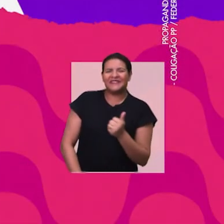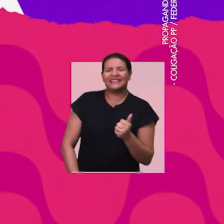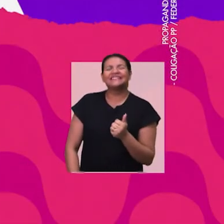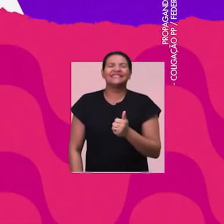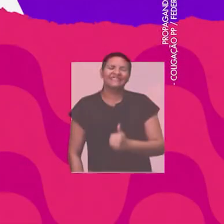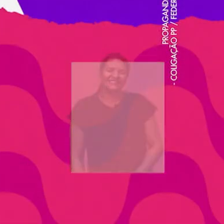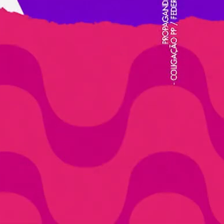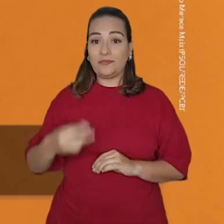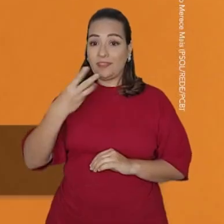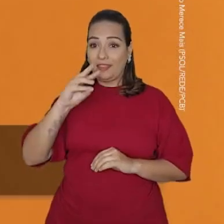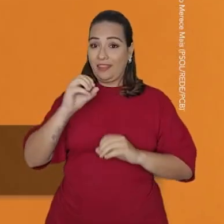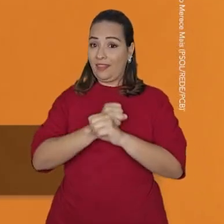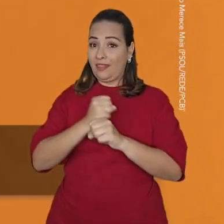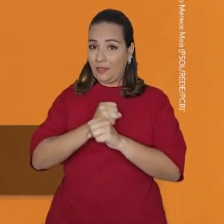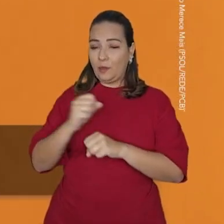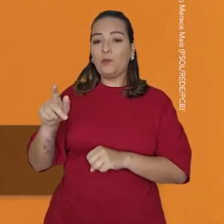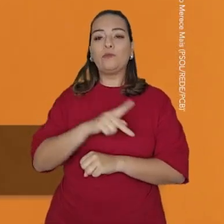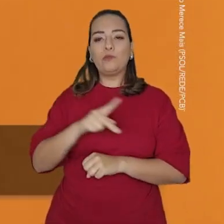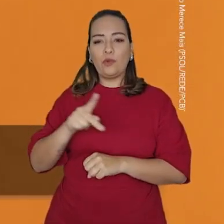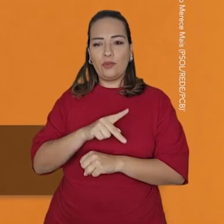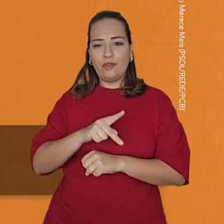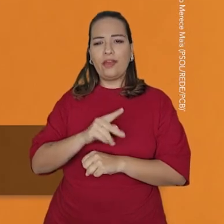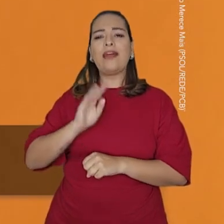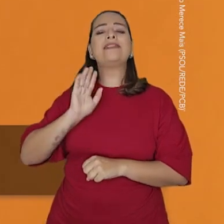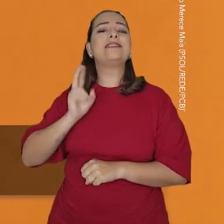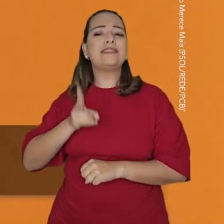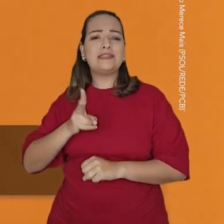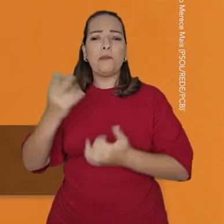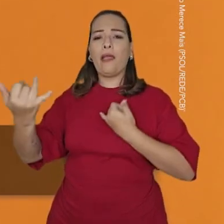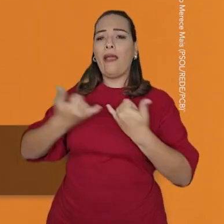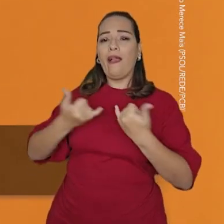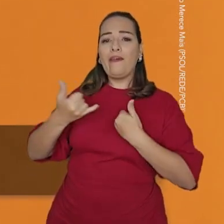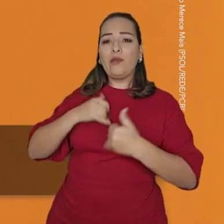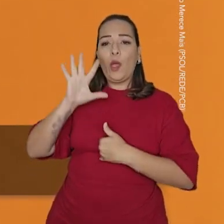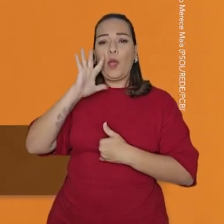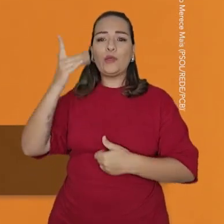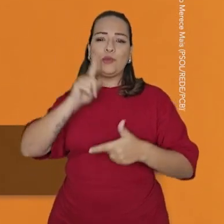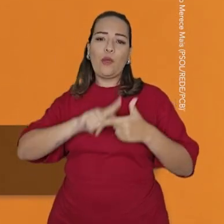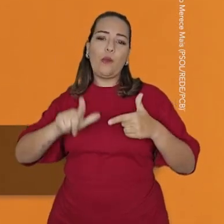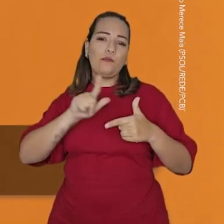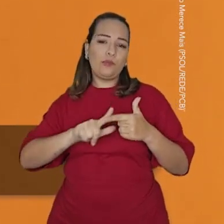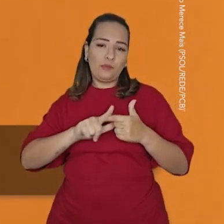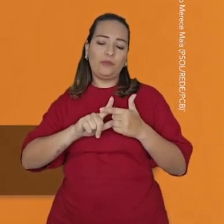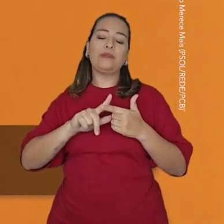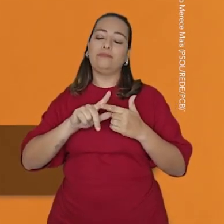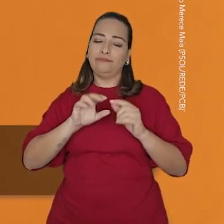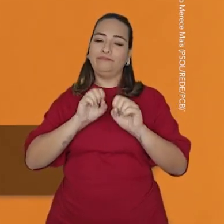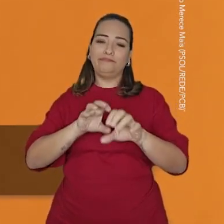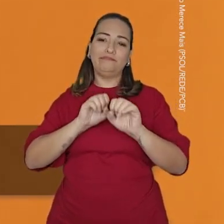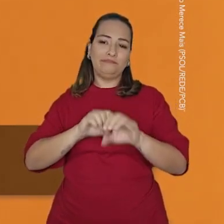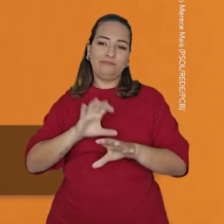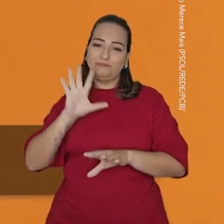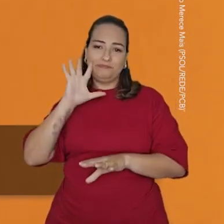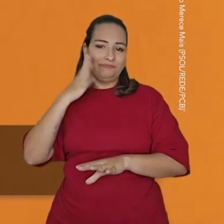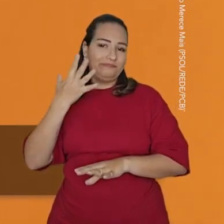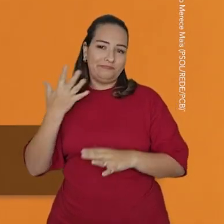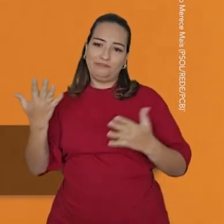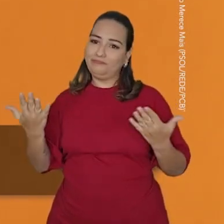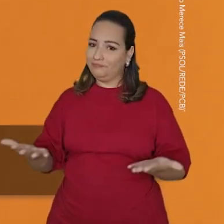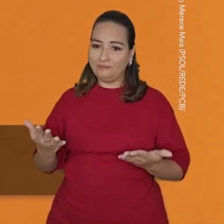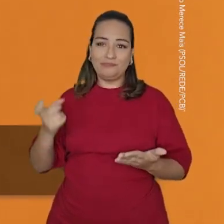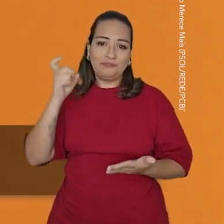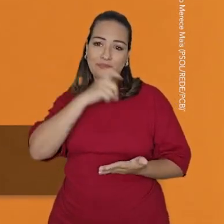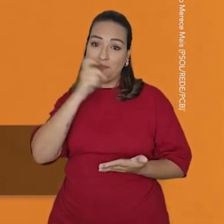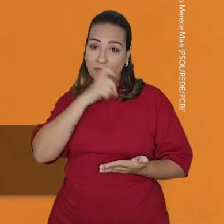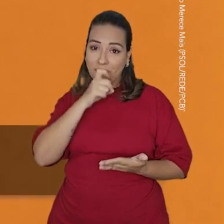Queiroz. Sou professor há 30 anos e sempre ouvi soluções mágicas que no estalar de dedos iam salvar a educação. Tudo